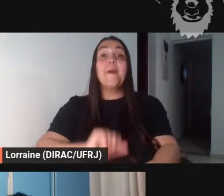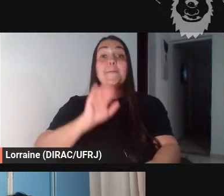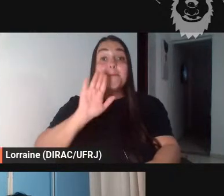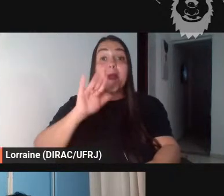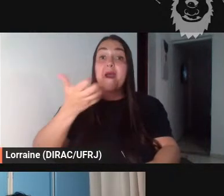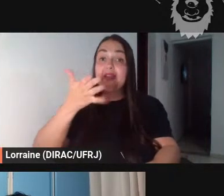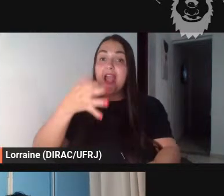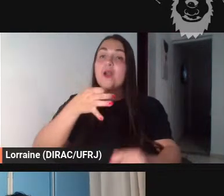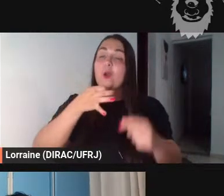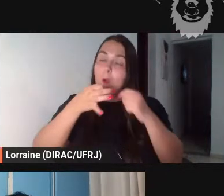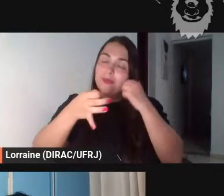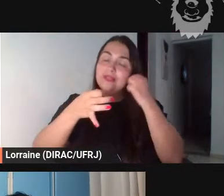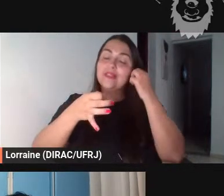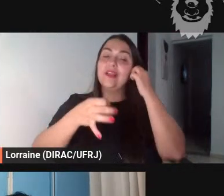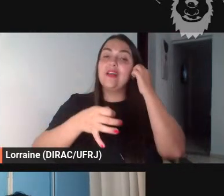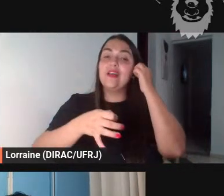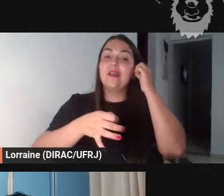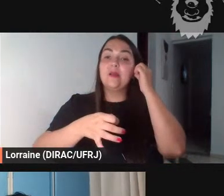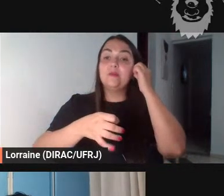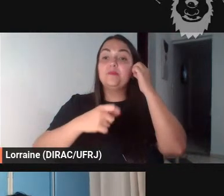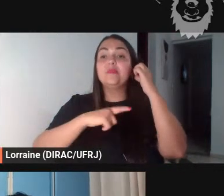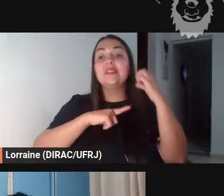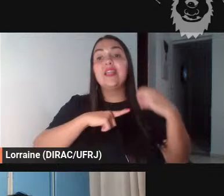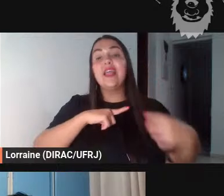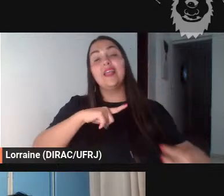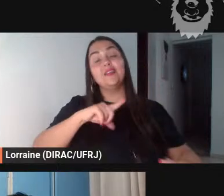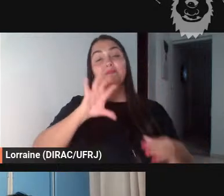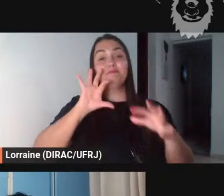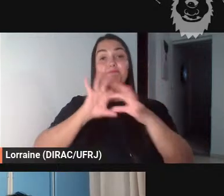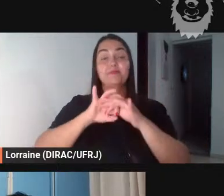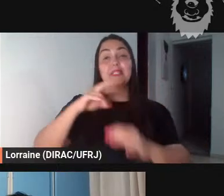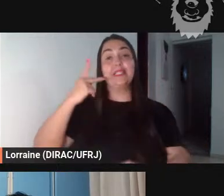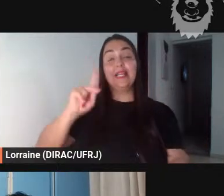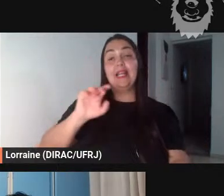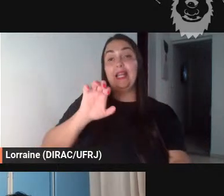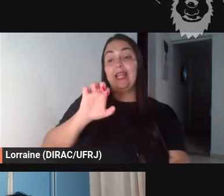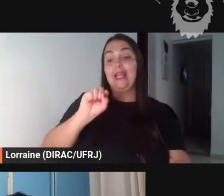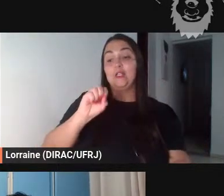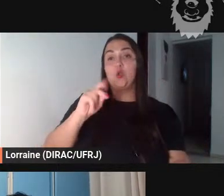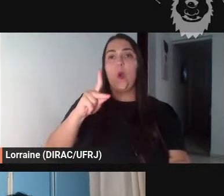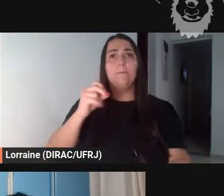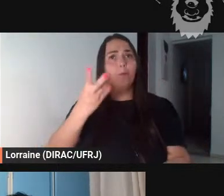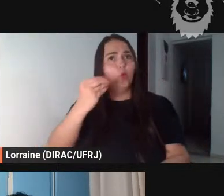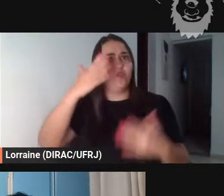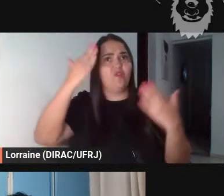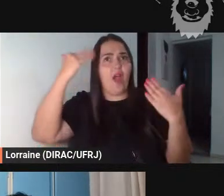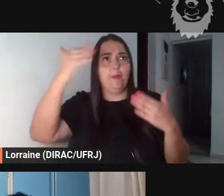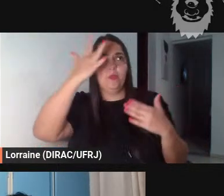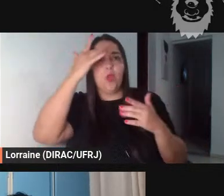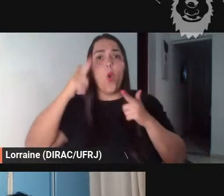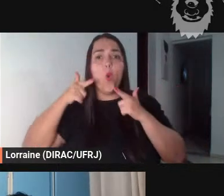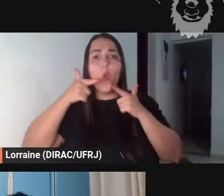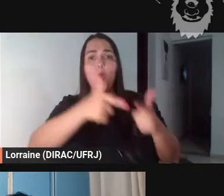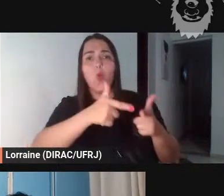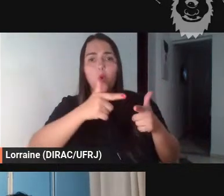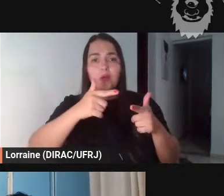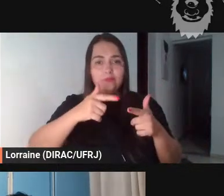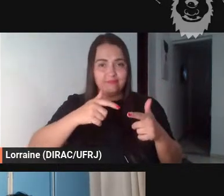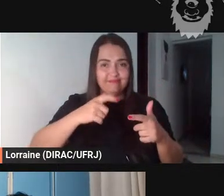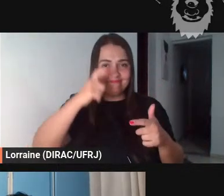e tem a ver então com essa fama do Exopo gente é o seguinte para falar